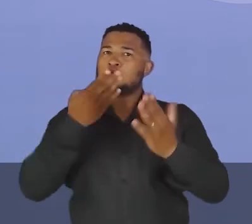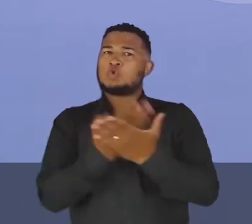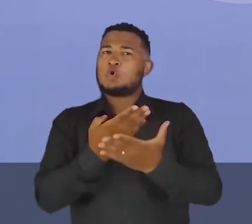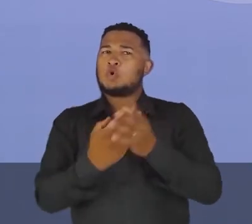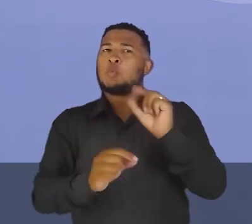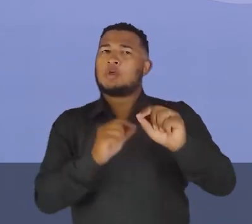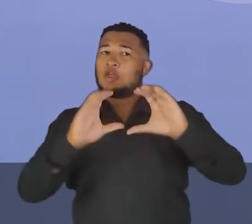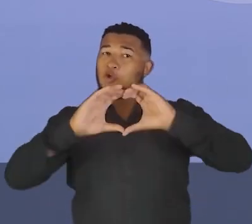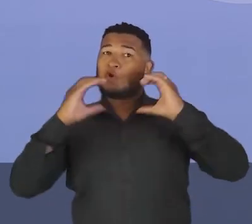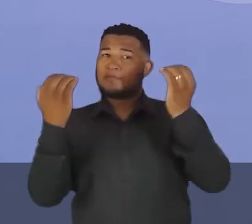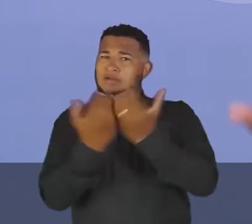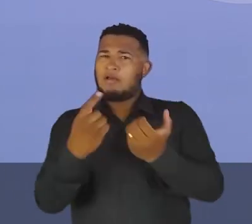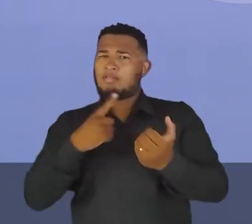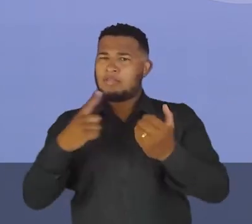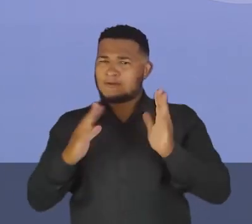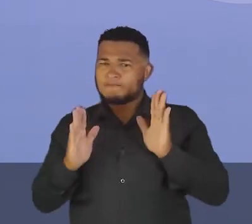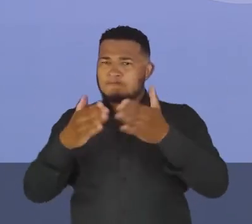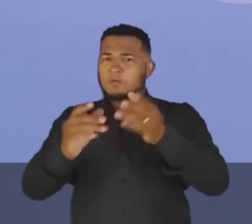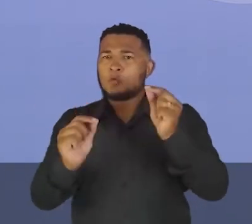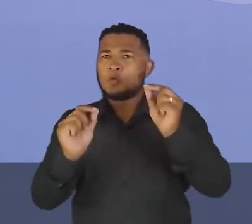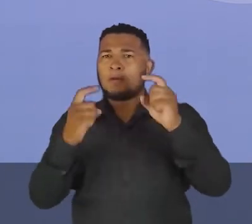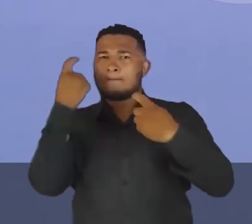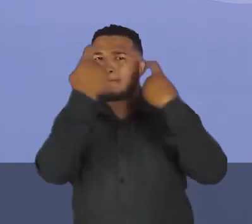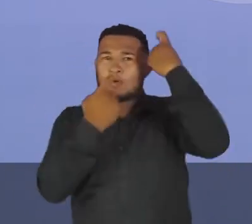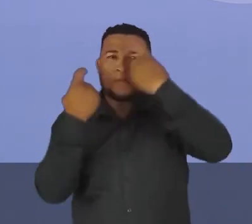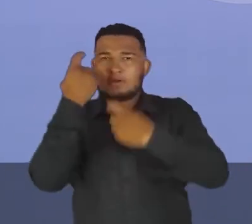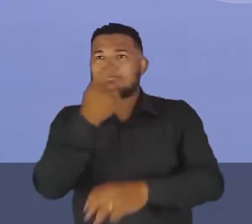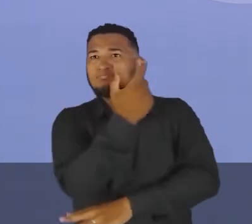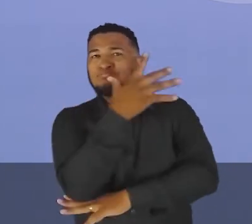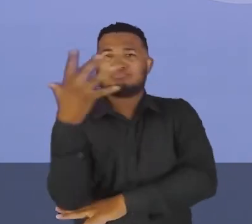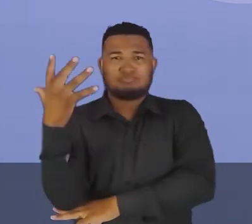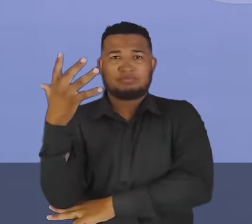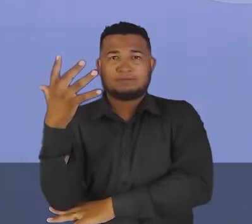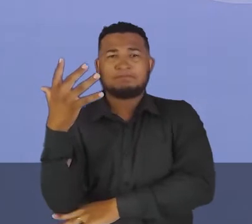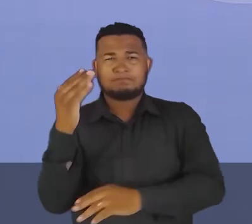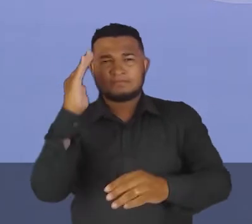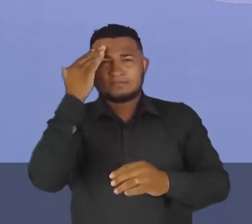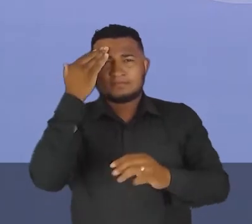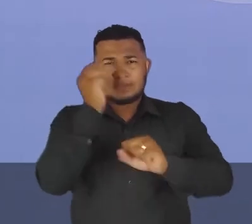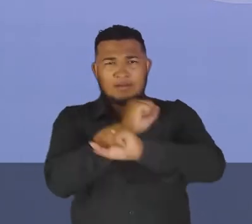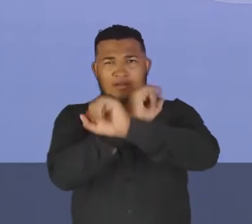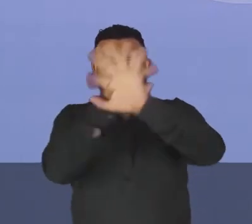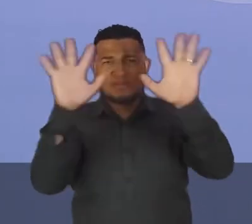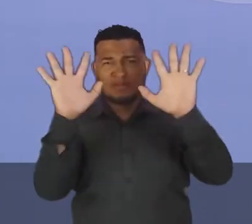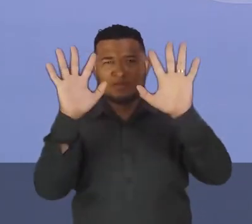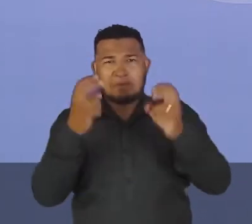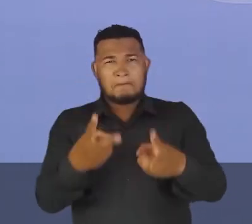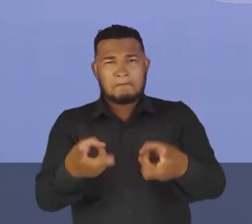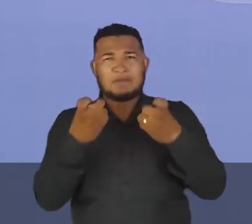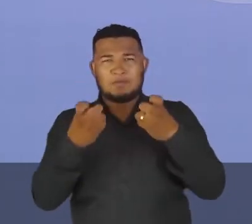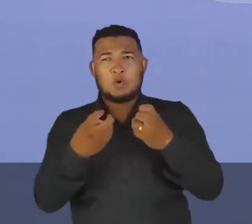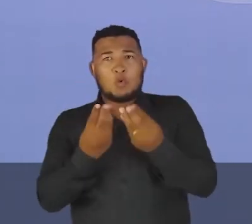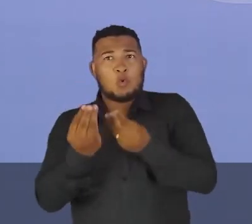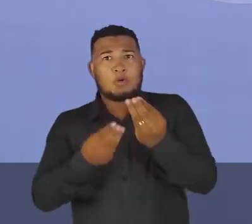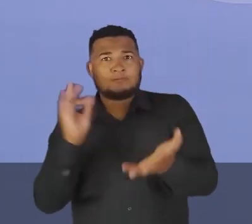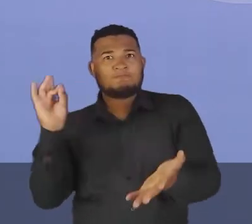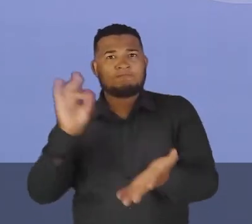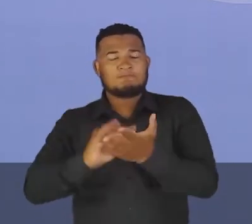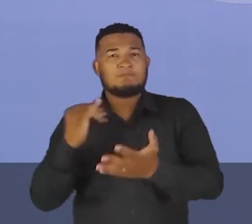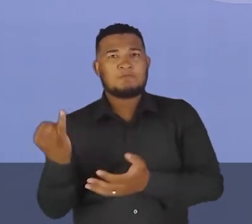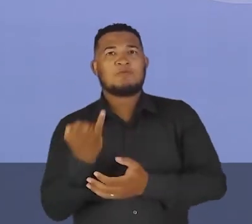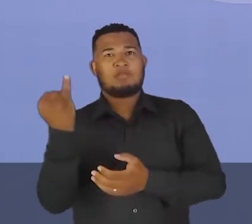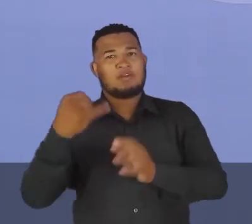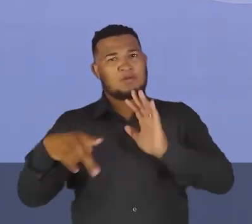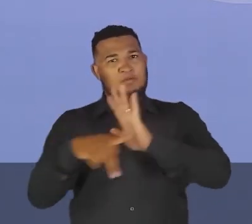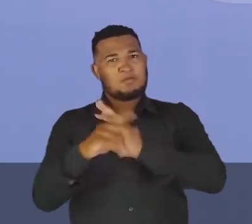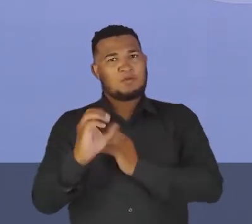comissão que está voltada para essa preocupação ambiental, tá? Então, vocês entenderam? Percebeu, então, qual que é, de fato, a importância das convidas?